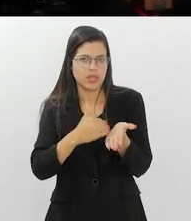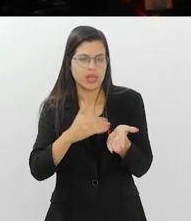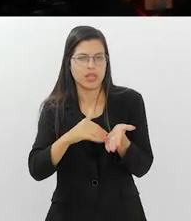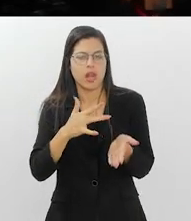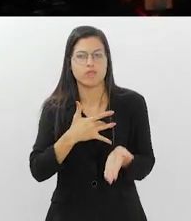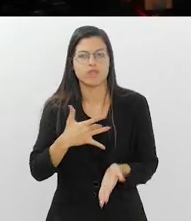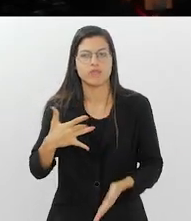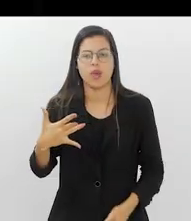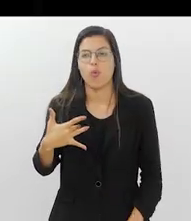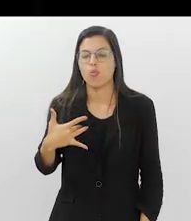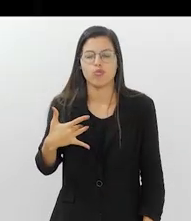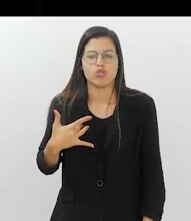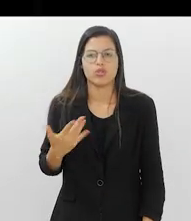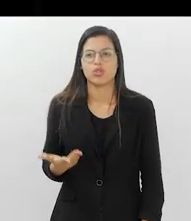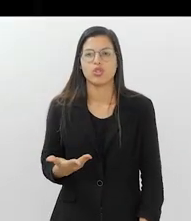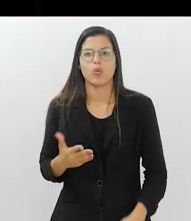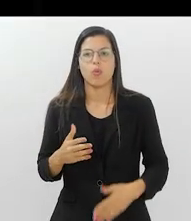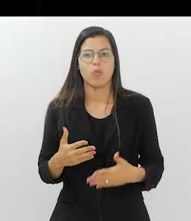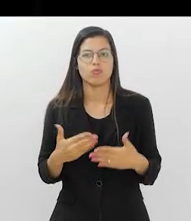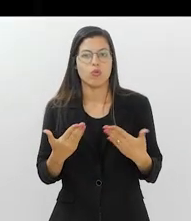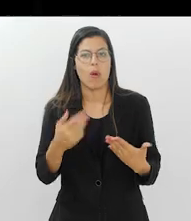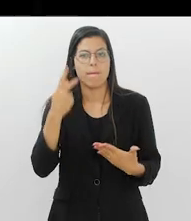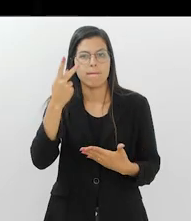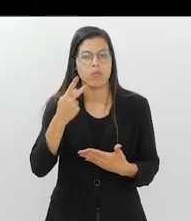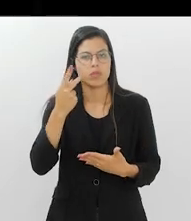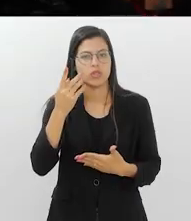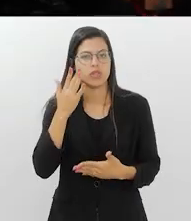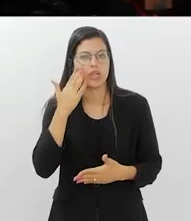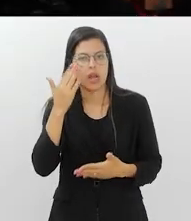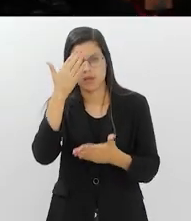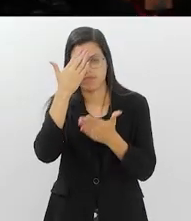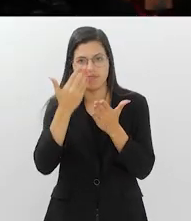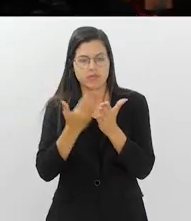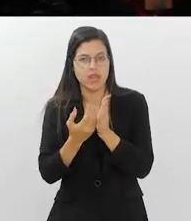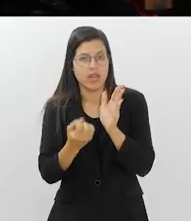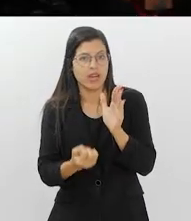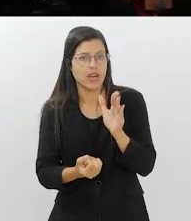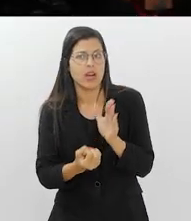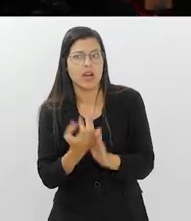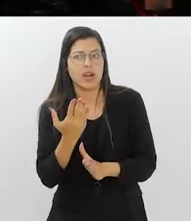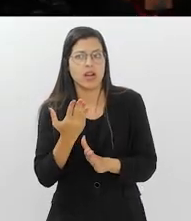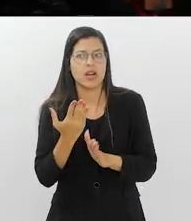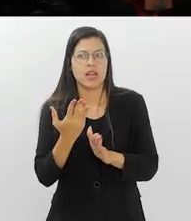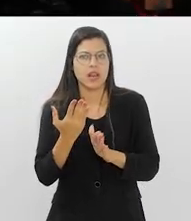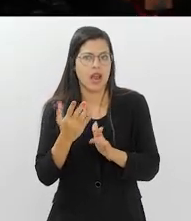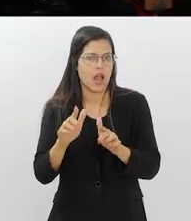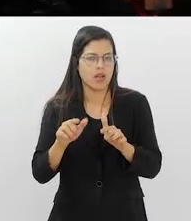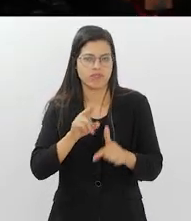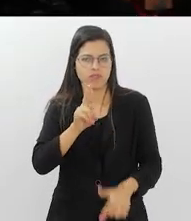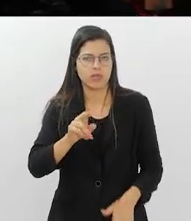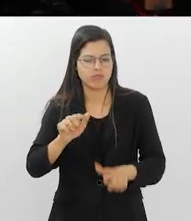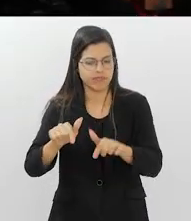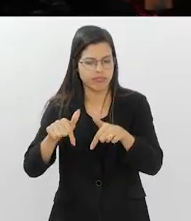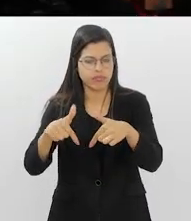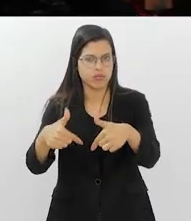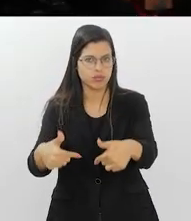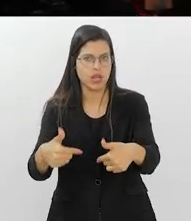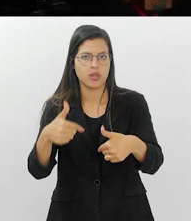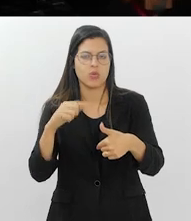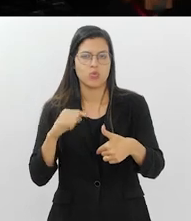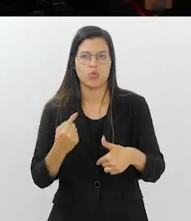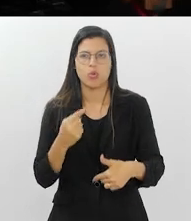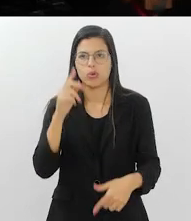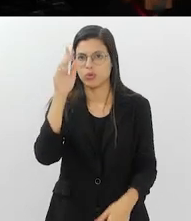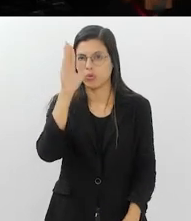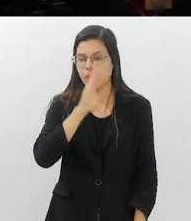saúde, quais as políticas que o senhor acha que teriam que ser implementadas ou deveriam ser implementadas no